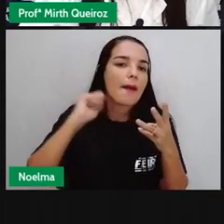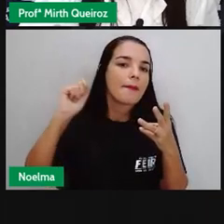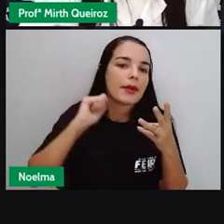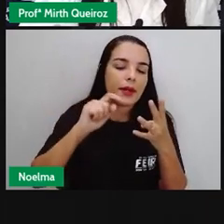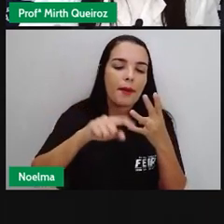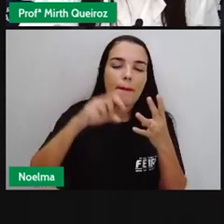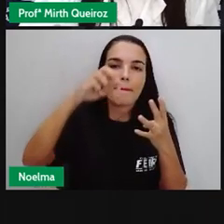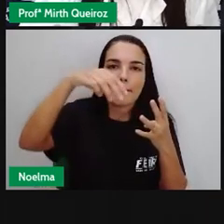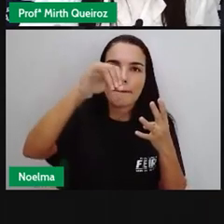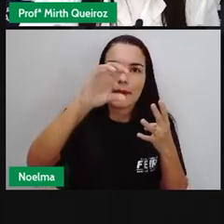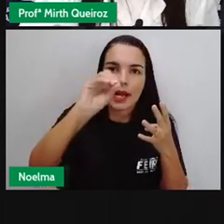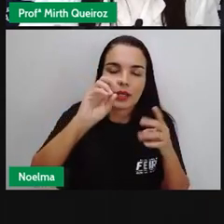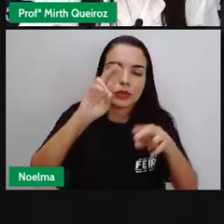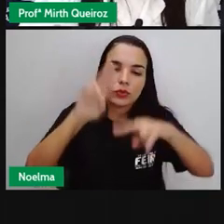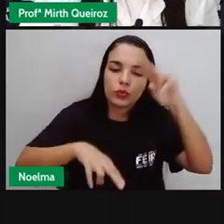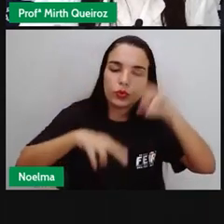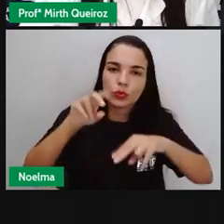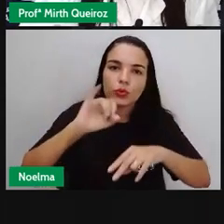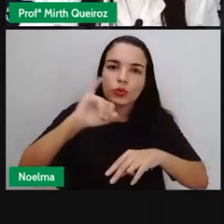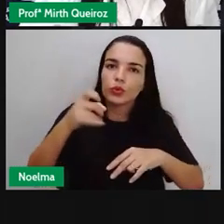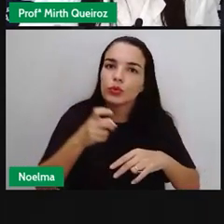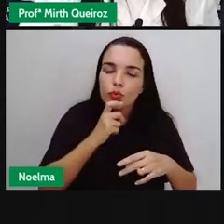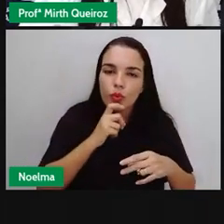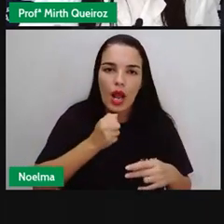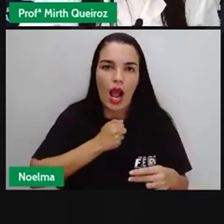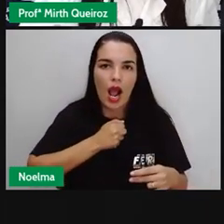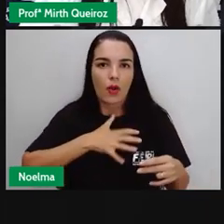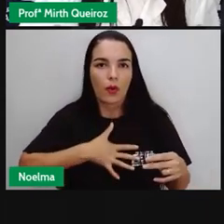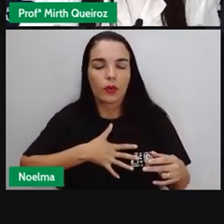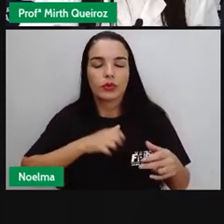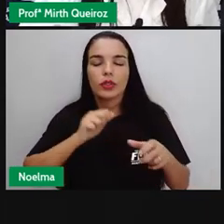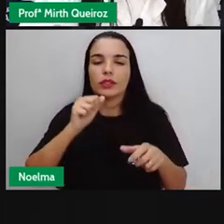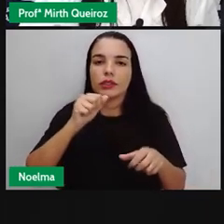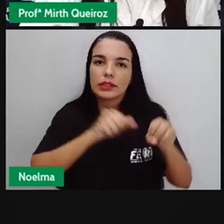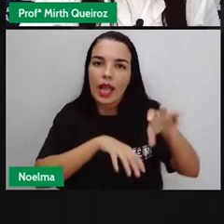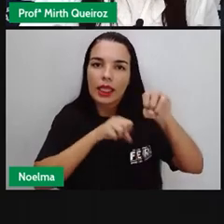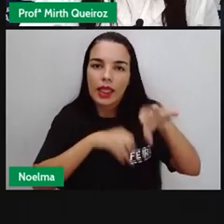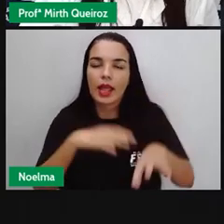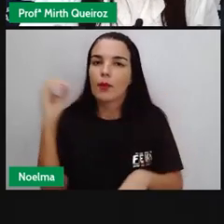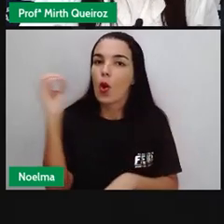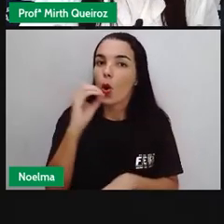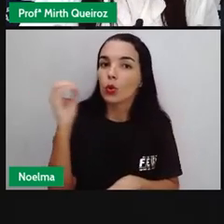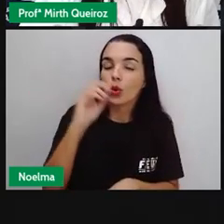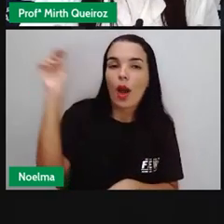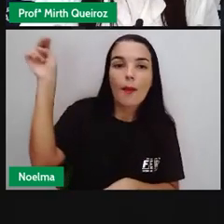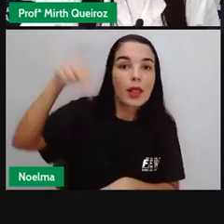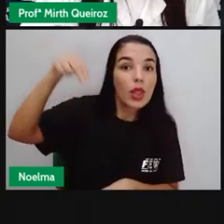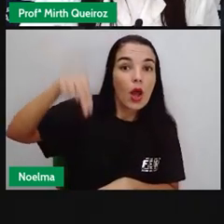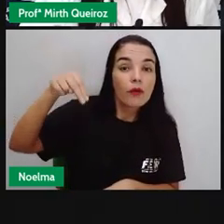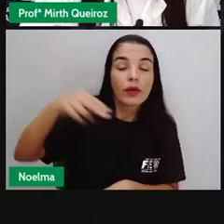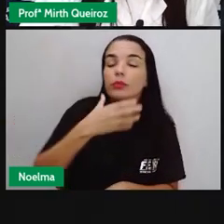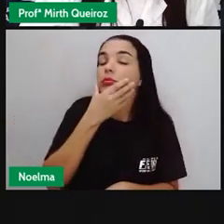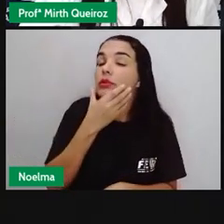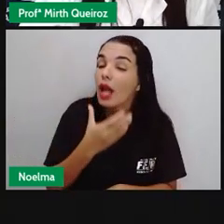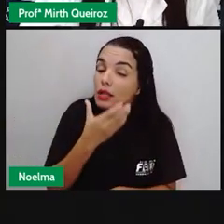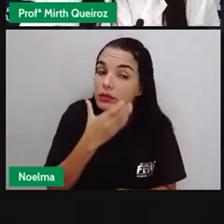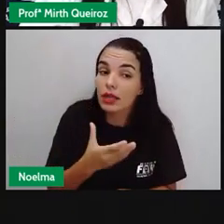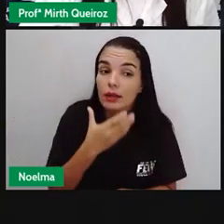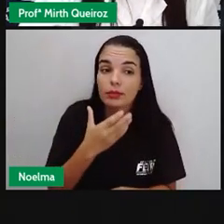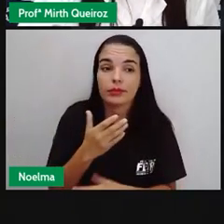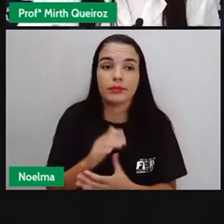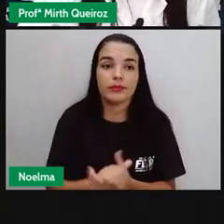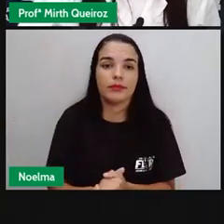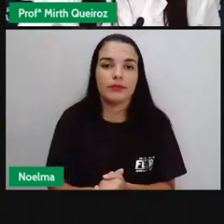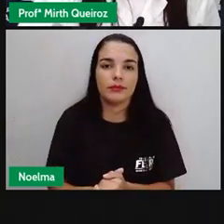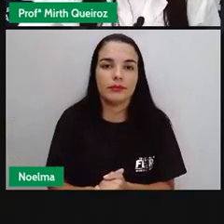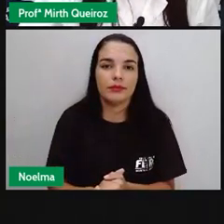Junho Julho Agosto Setembro Outubro Novembro E dezembro